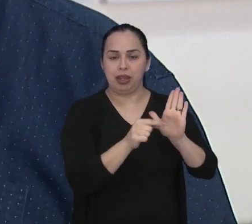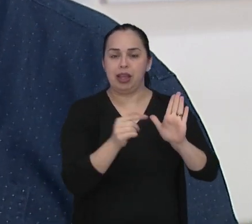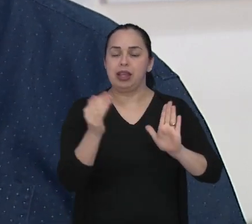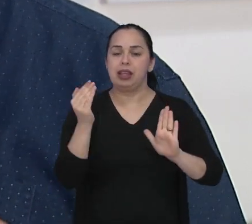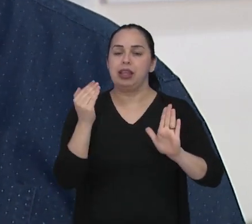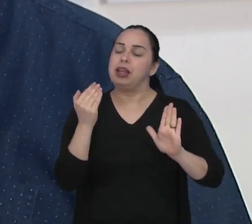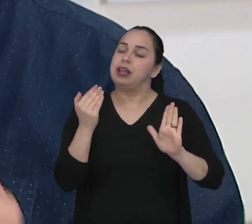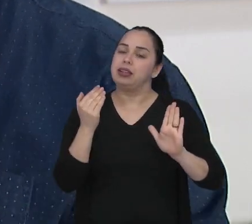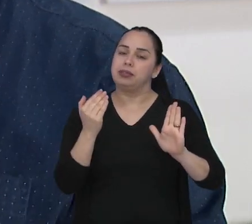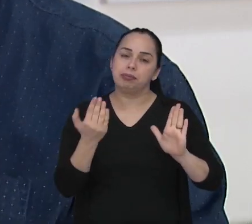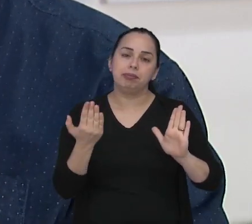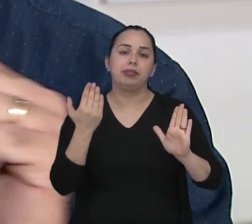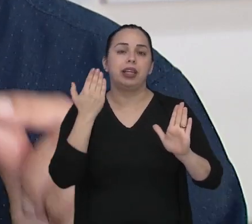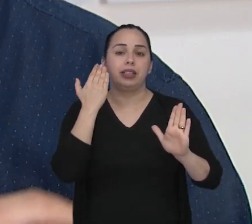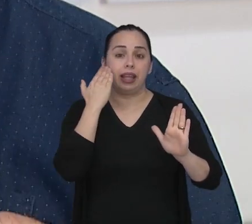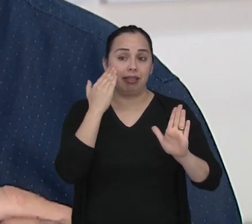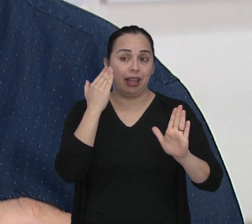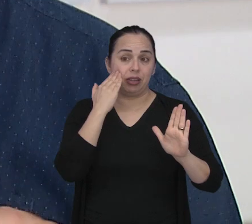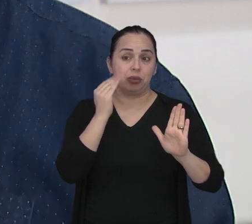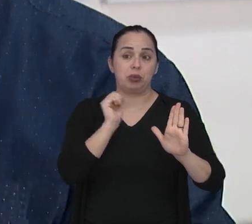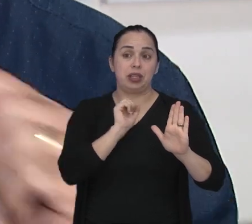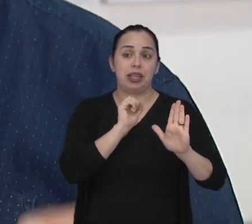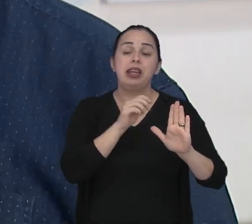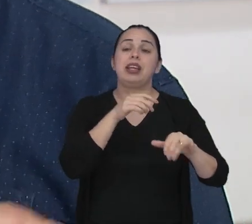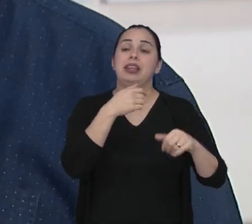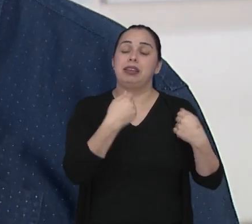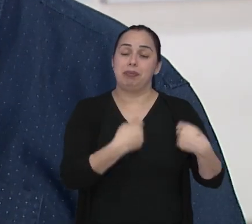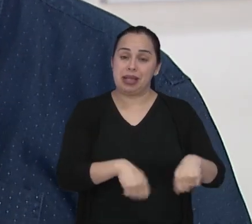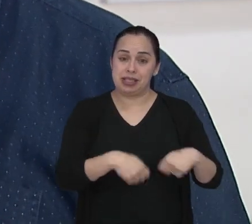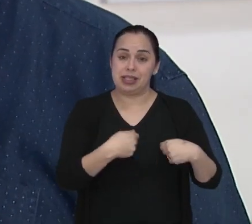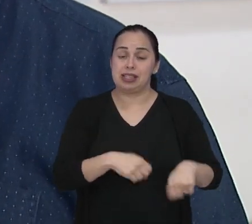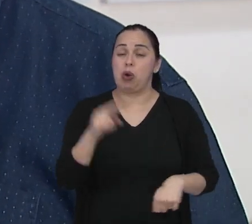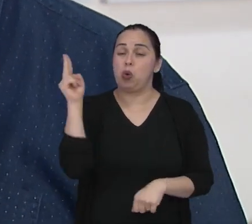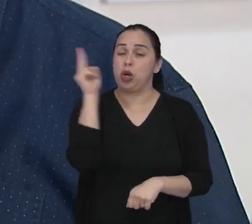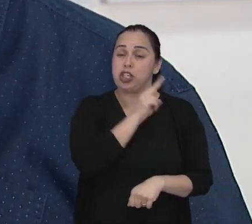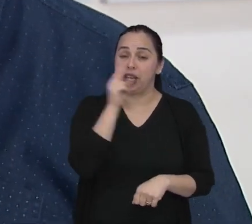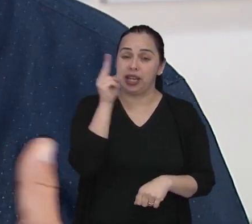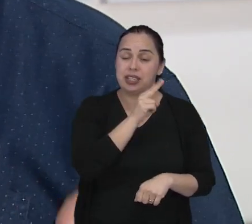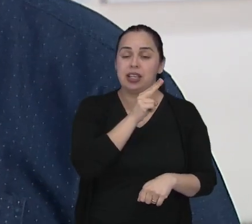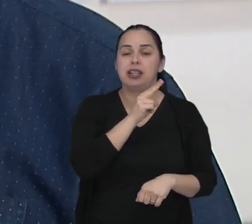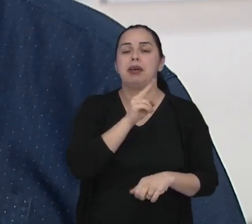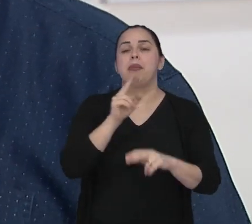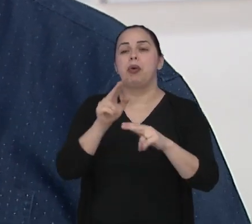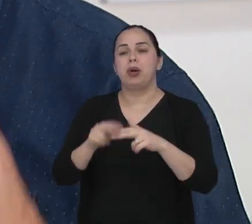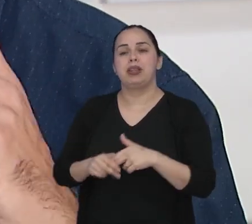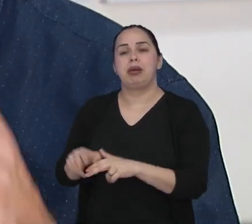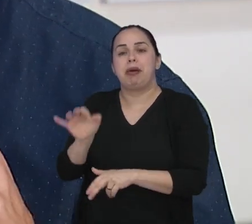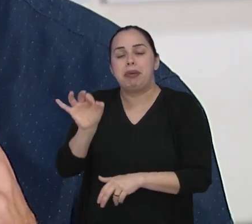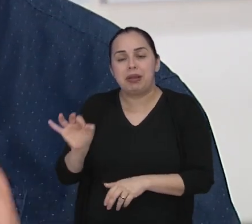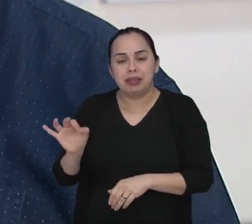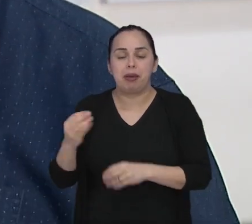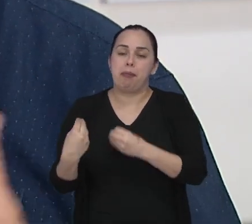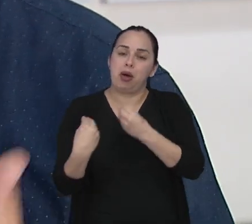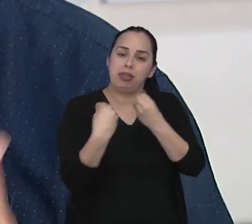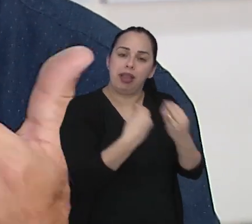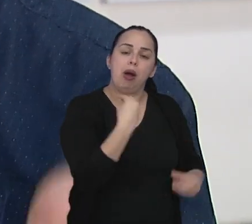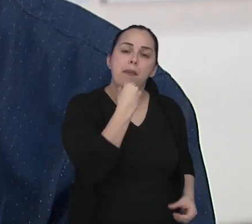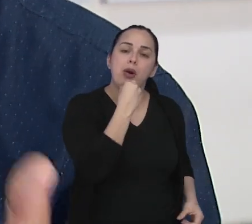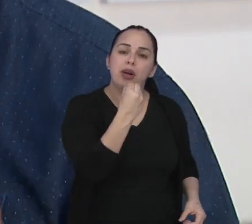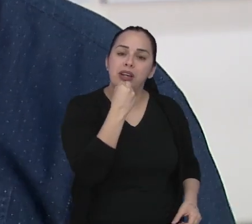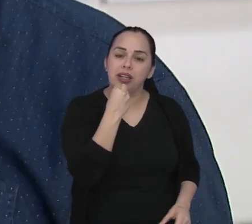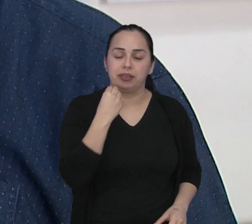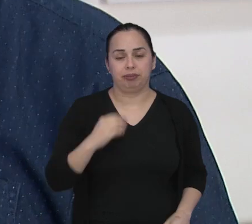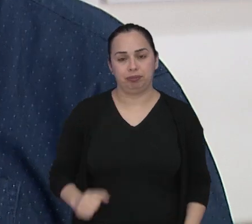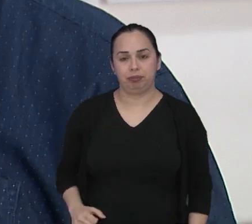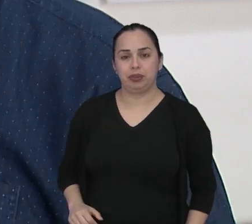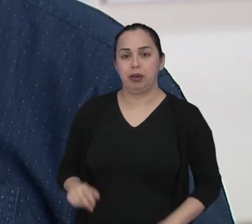entendendo o seu diagnóstico médico, que seja mais urgente, que essa porcentagem possa contemplar